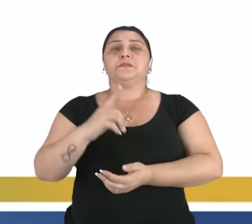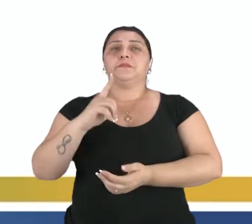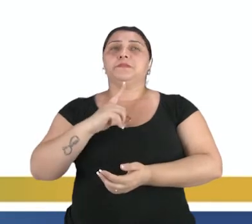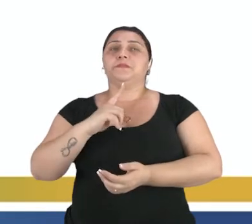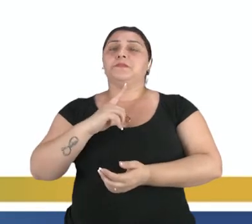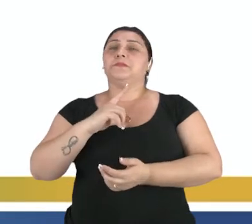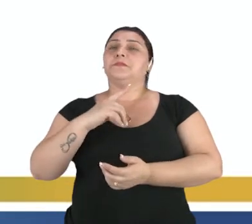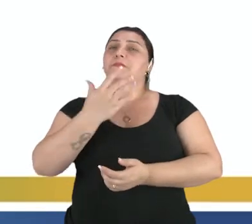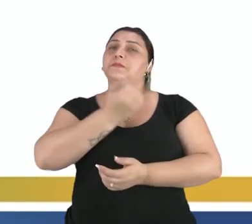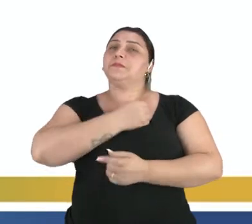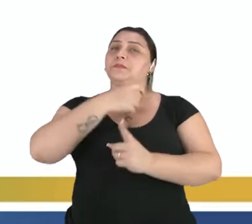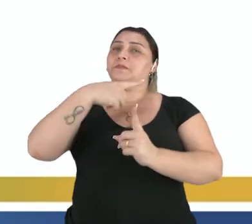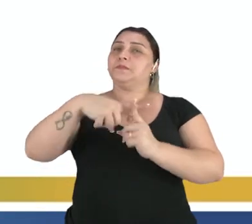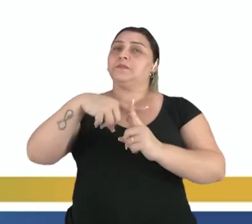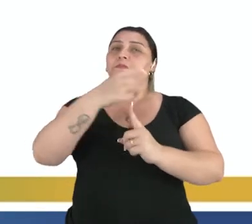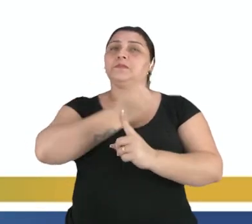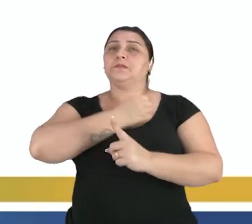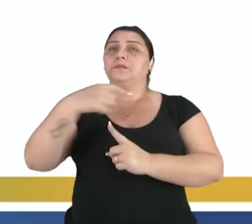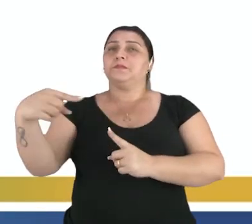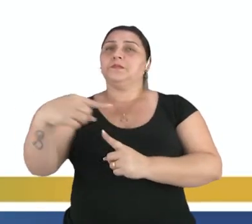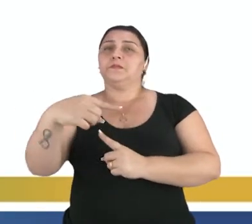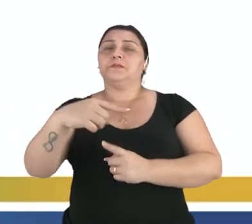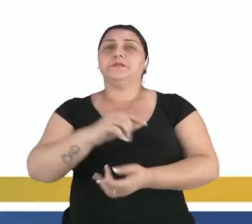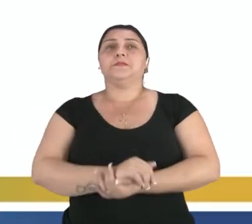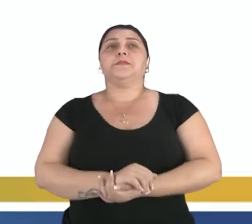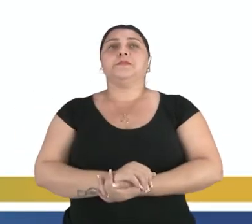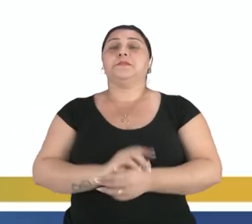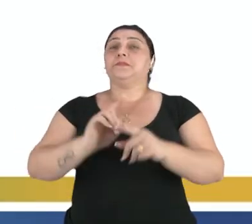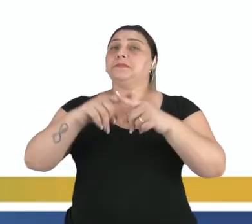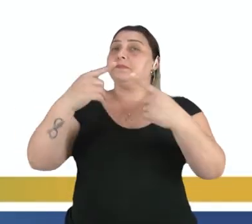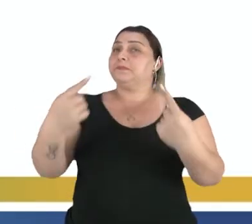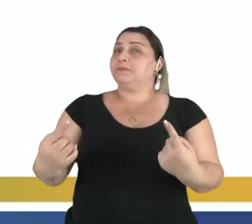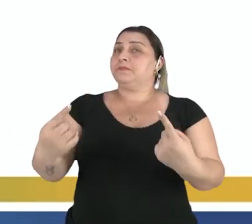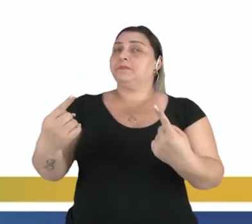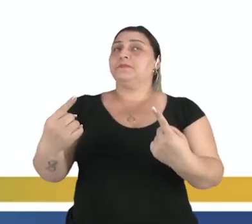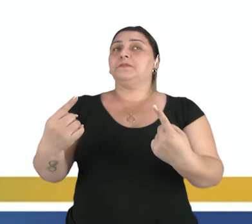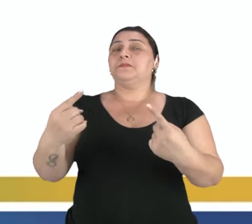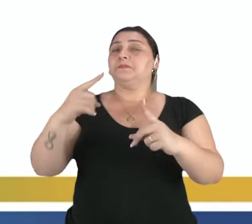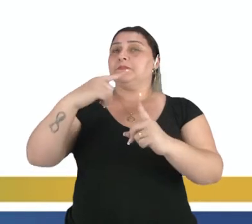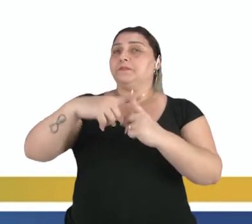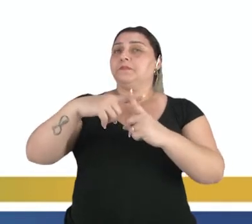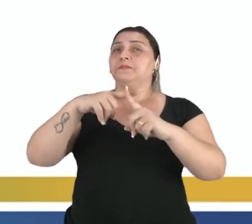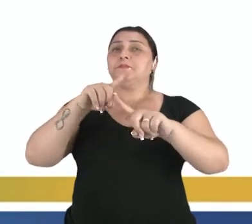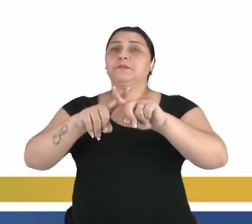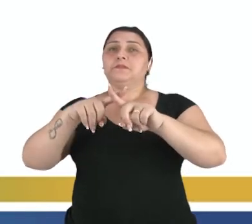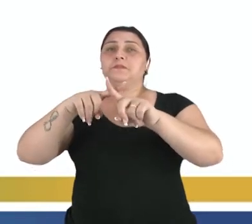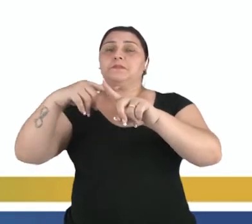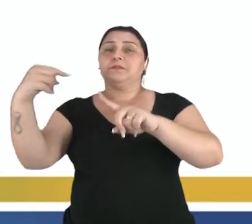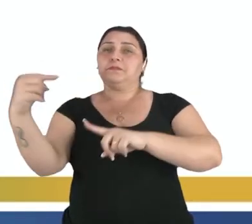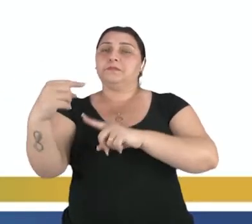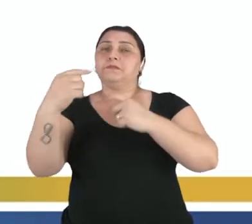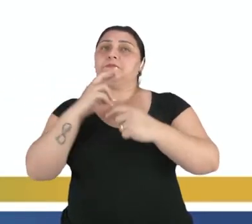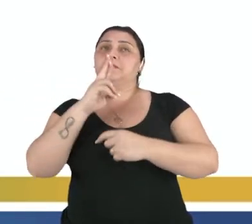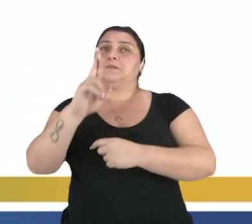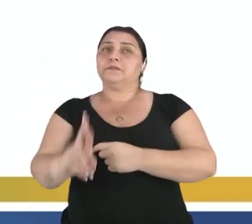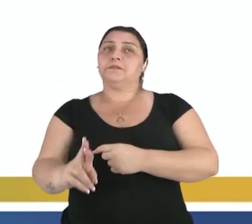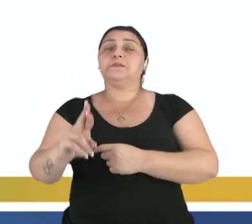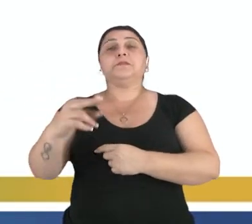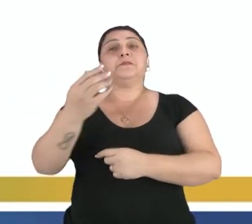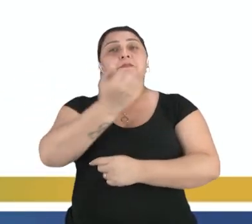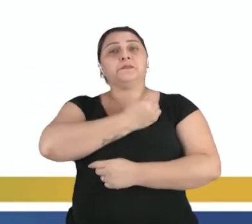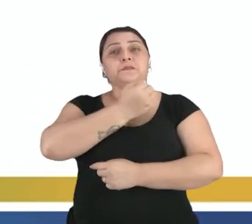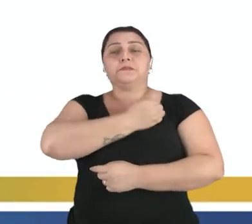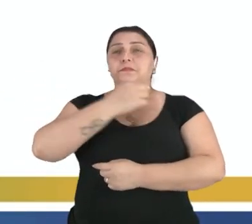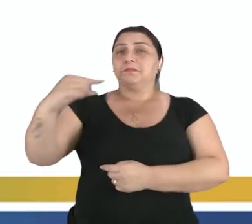um número positivo e um número negativo. Mais vezes o menos, nossa resposta será o número